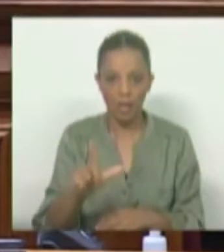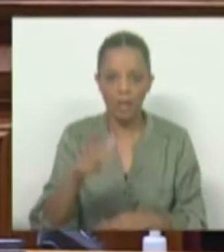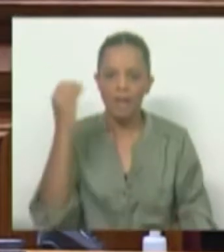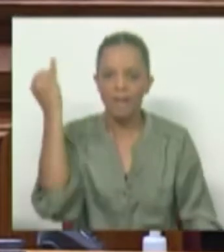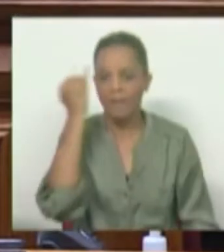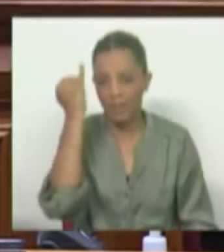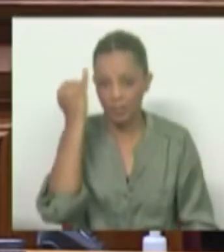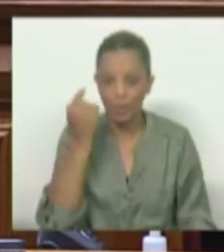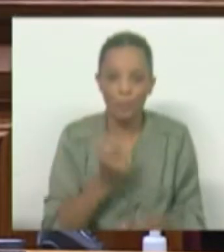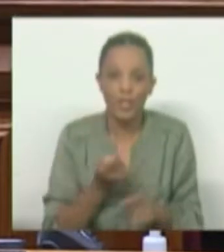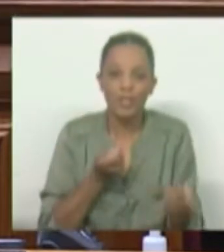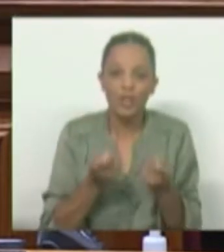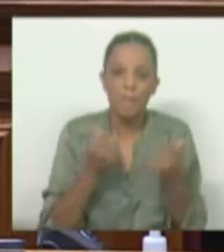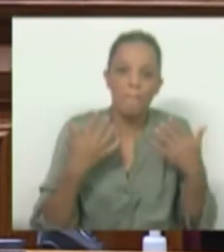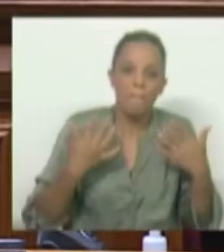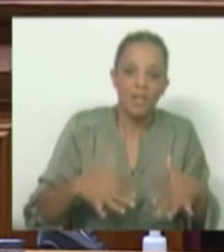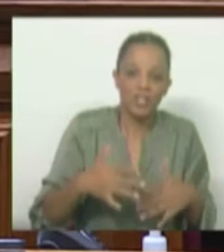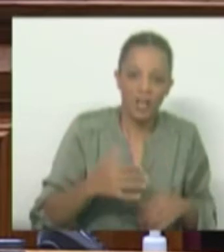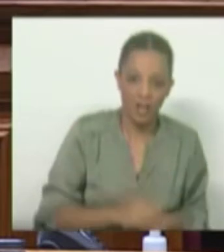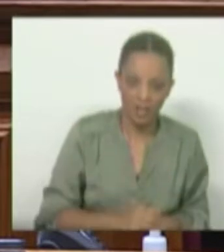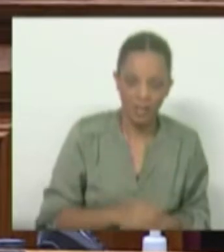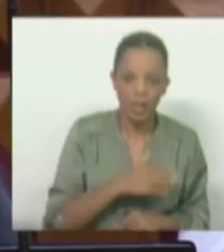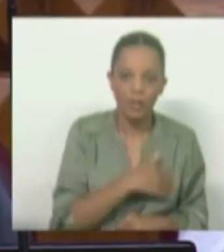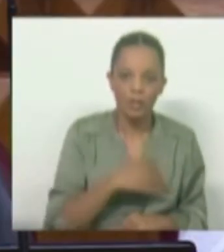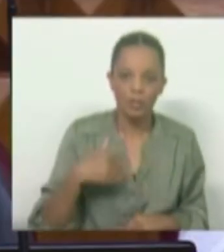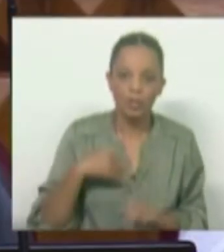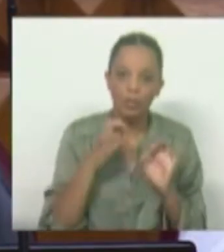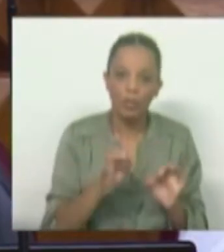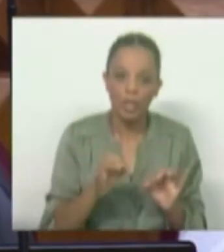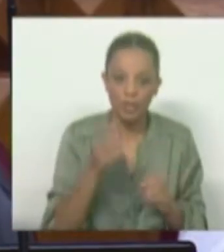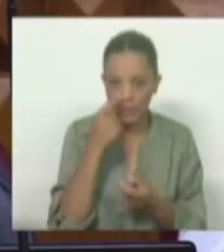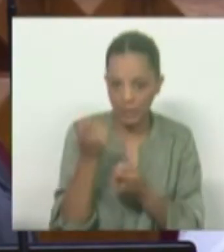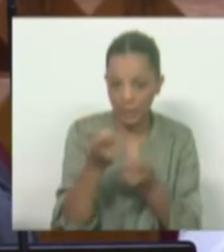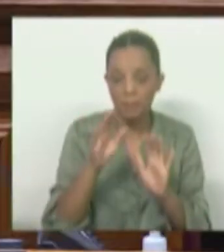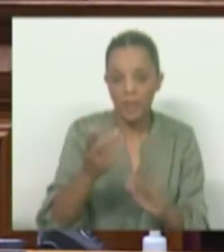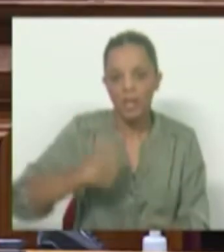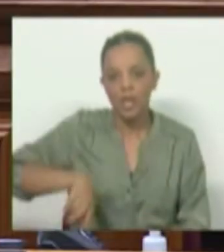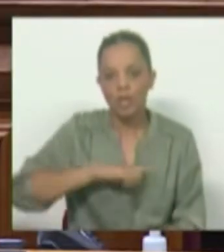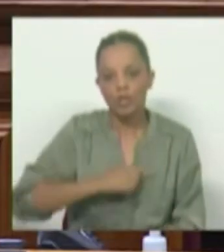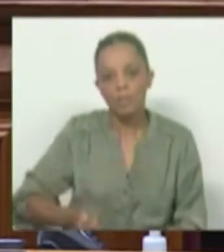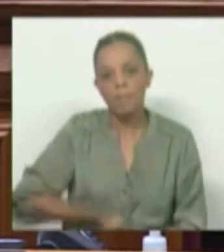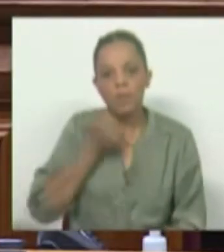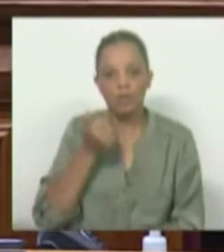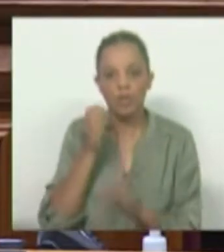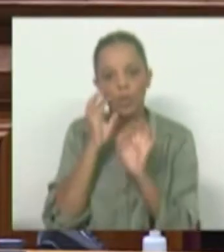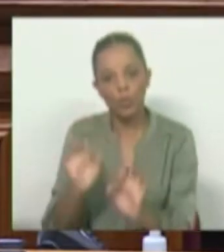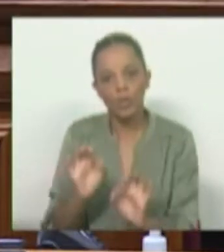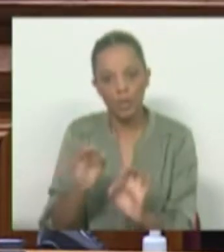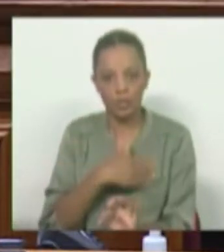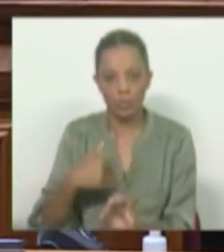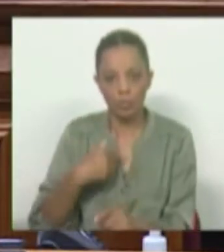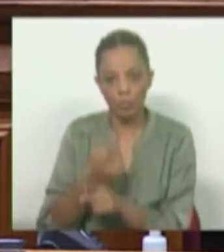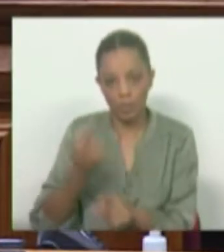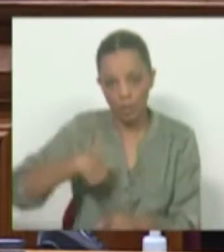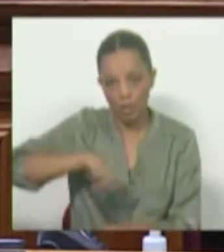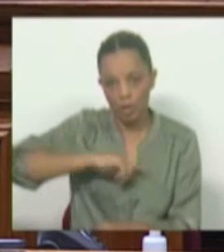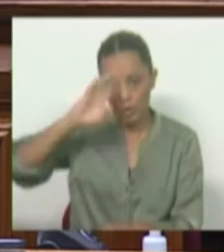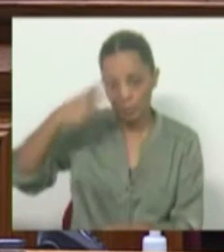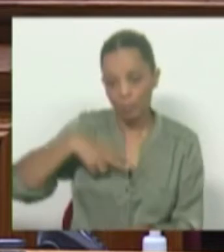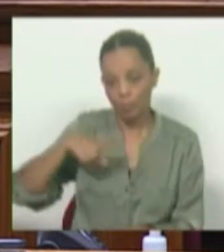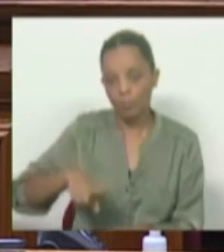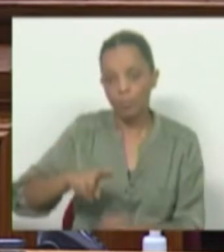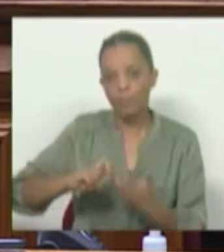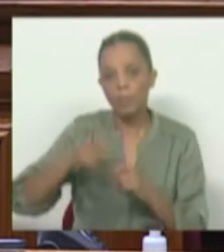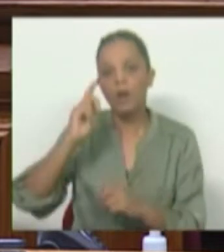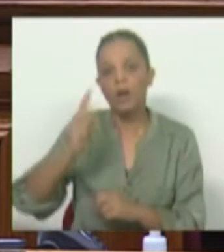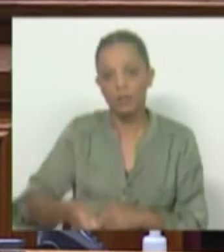falso, porque a gestão sai mais cara para cuidados de saúde similares. Mas nós queremos melhores cuidados de saúde, porque nós sabemos que o problema em Portugal é